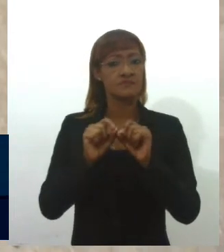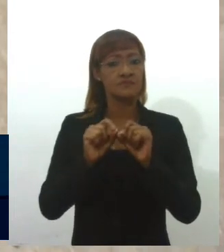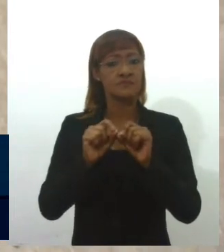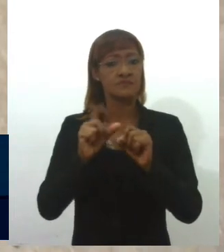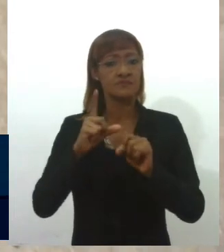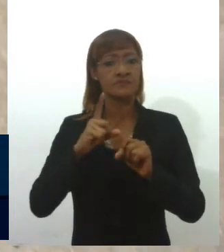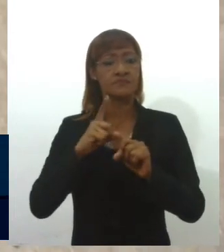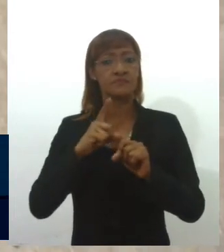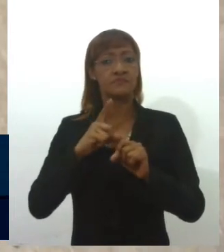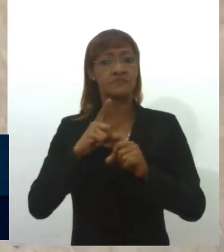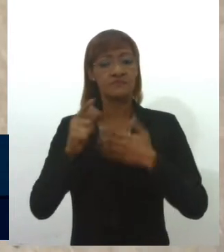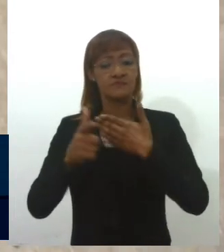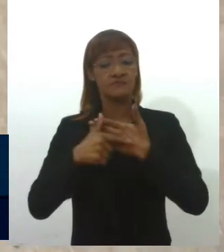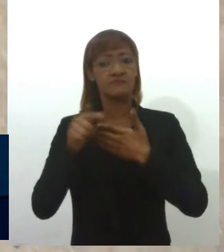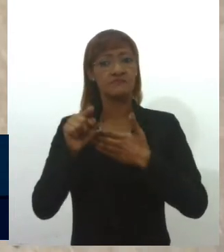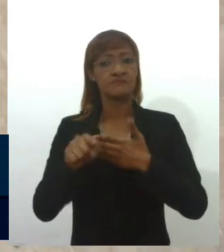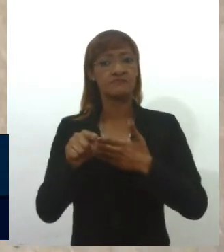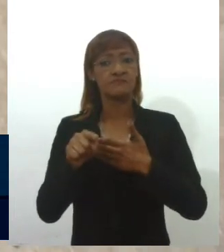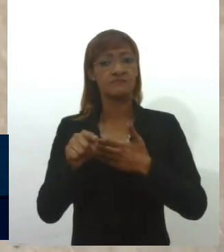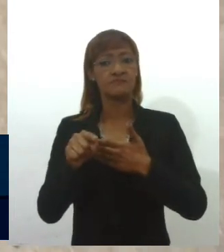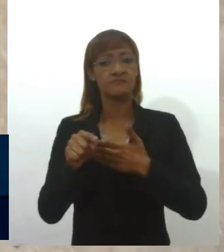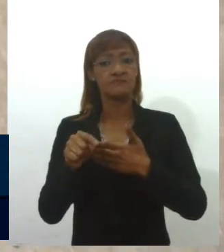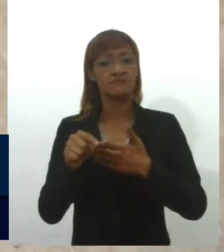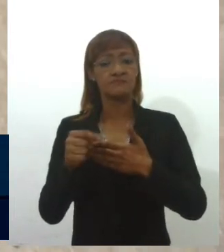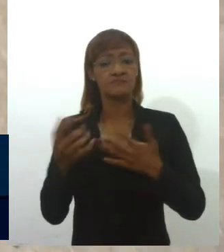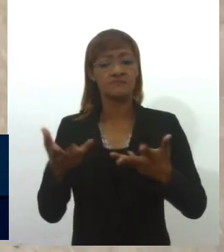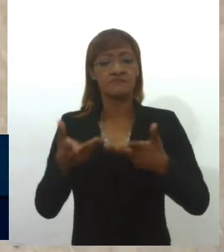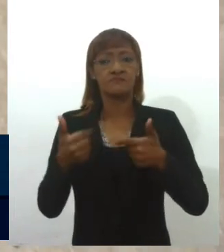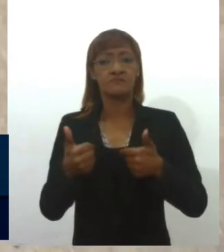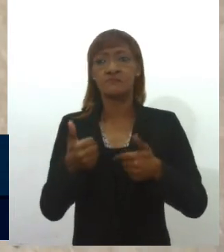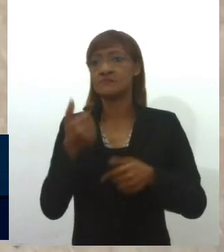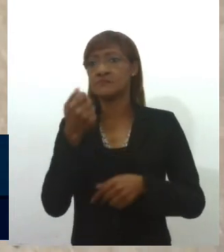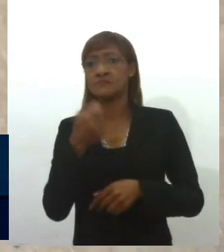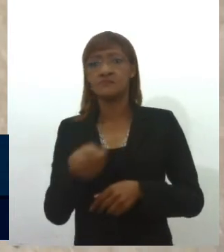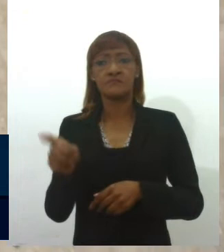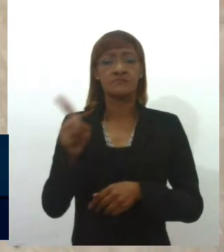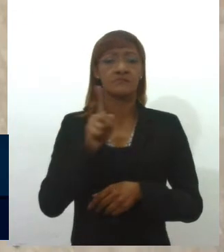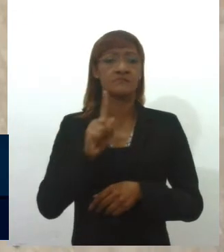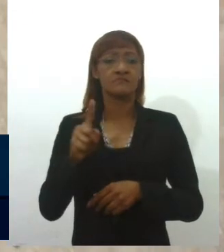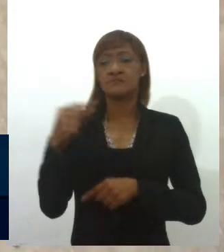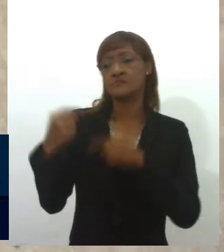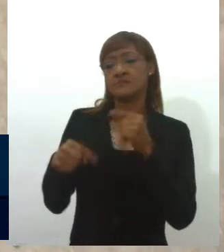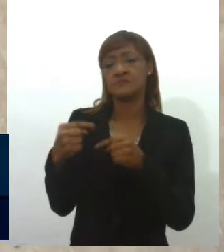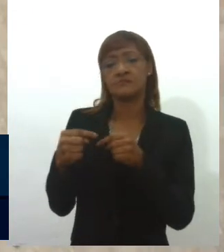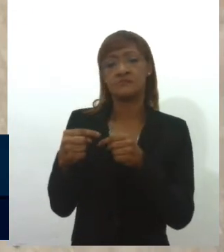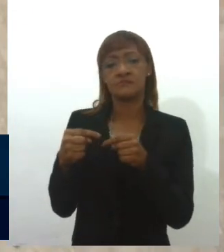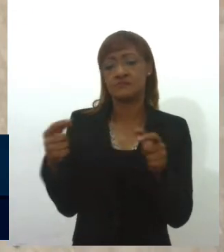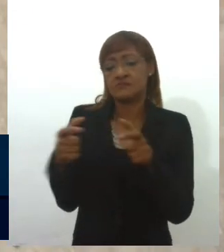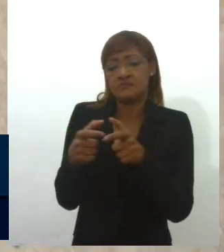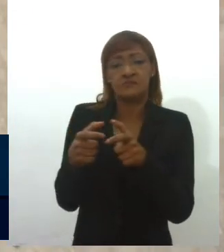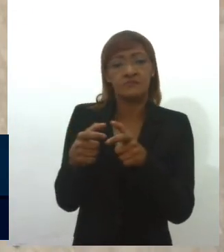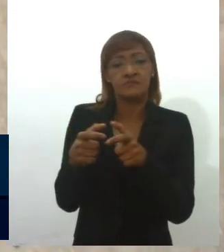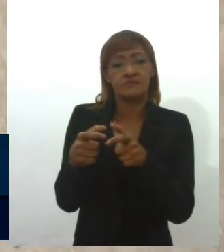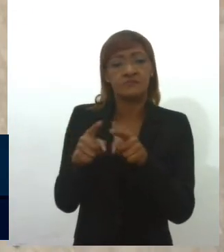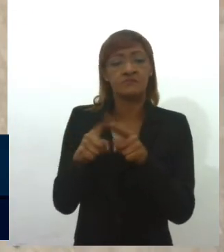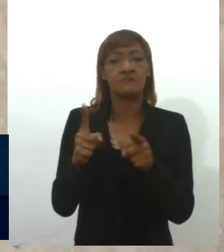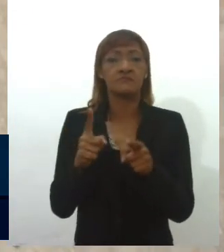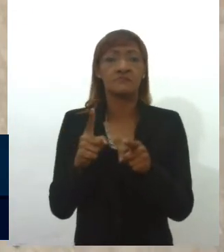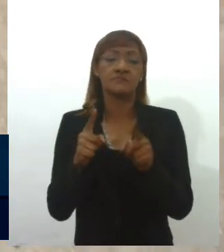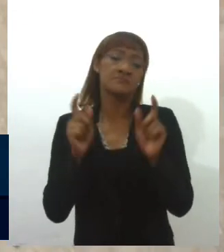somente ser refém de uma política que é de minoria, mas que valua a vida,